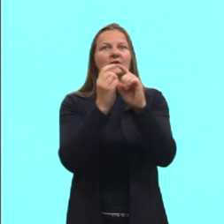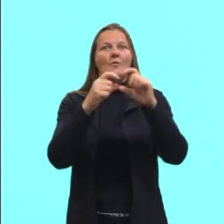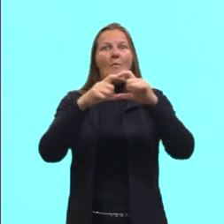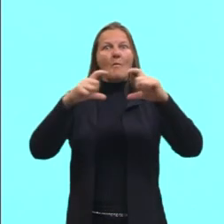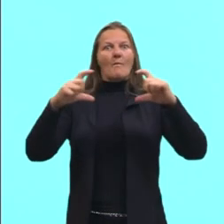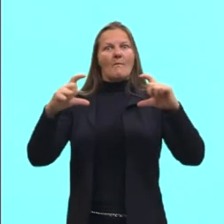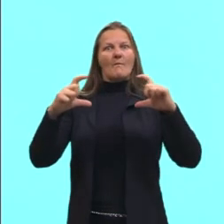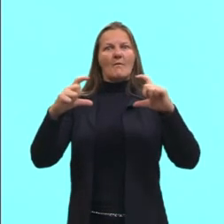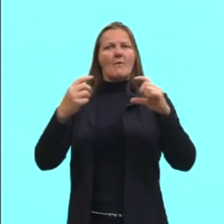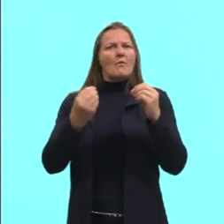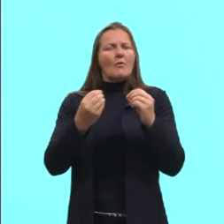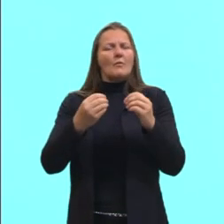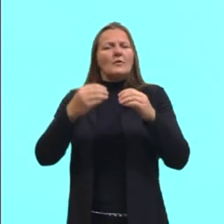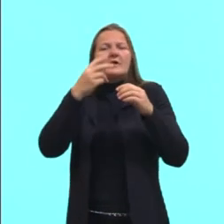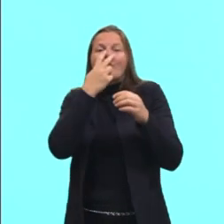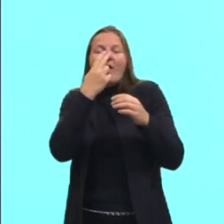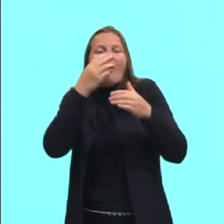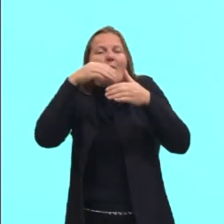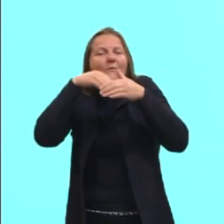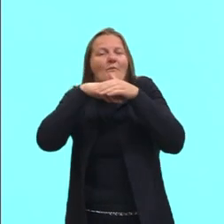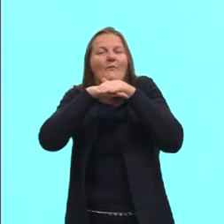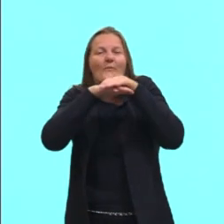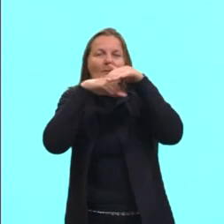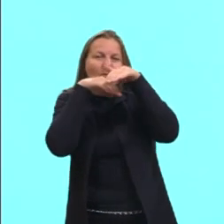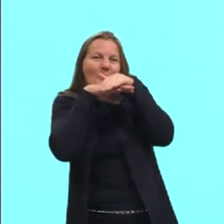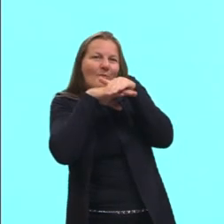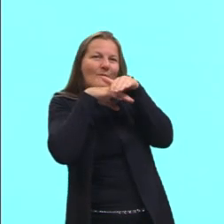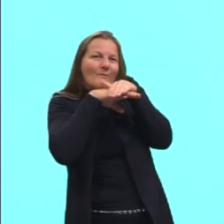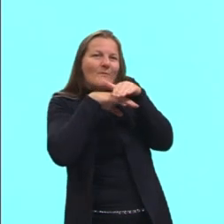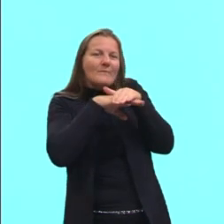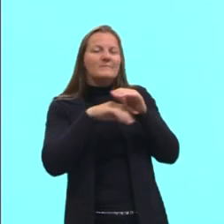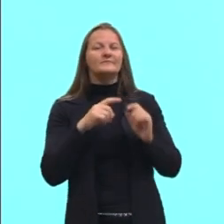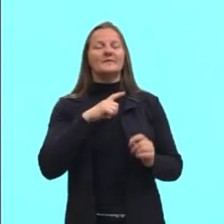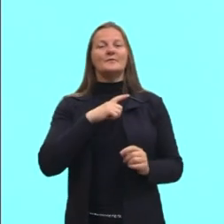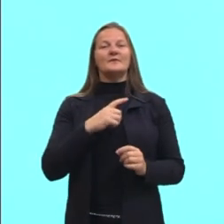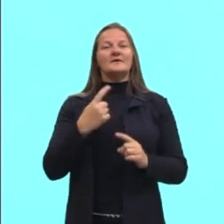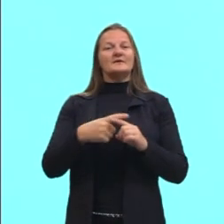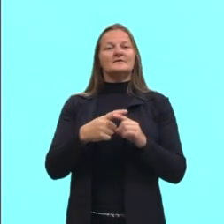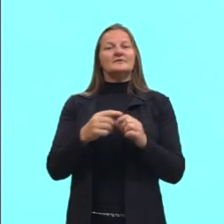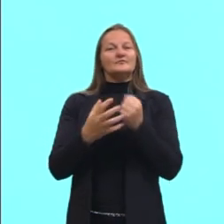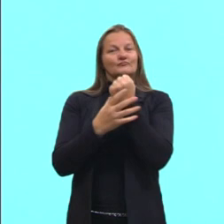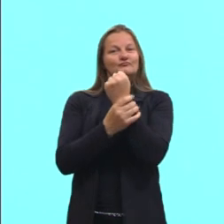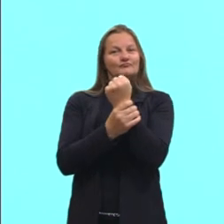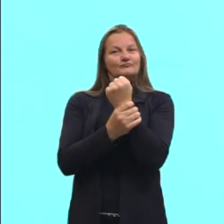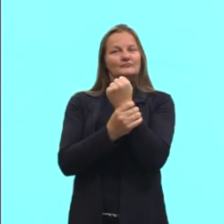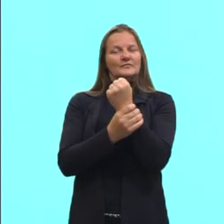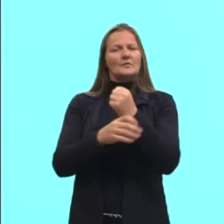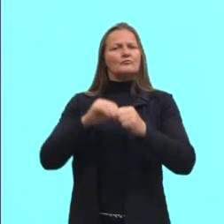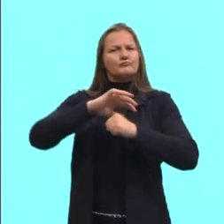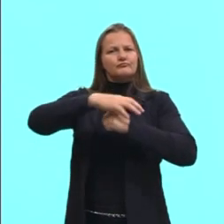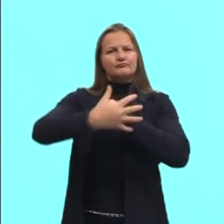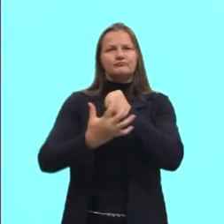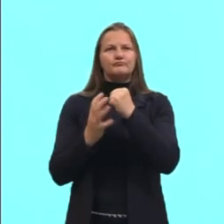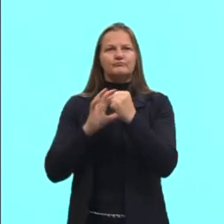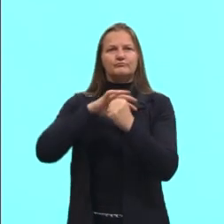um abrigo, que principalmente vai deixá-los em segurança, proteção.